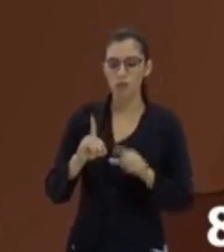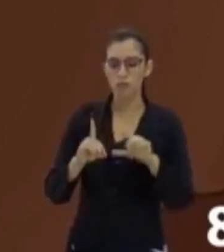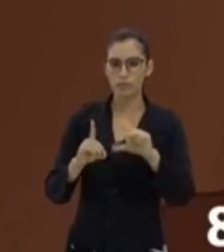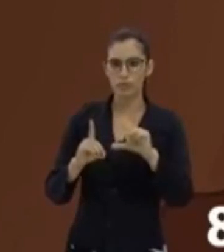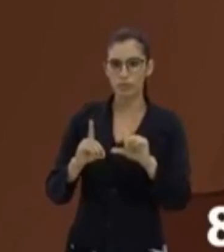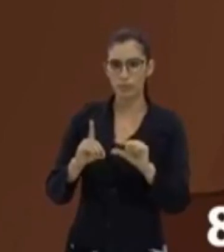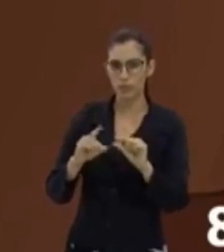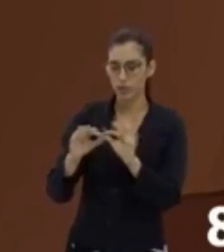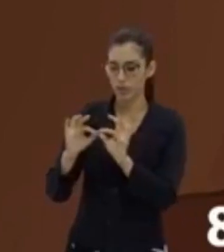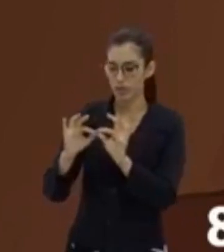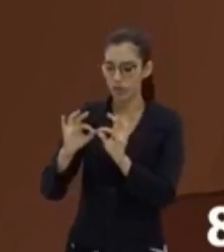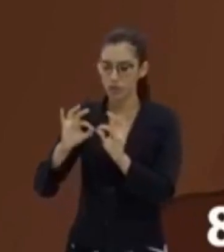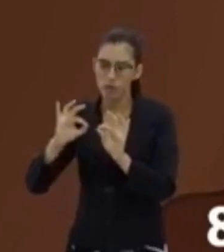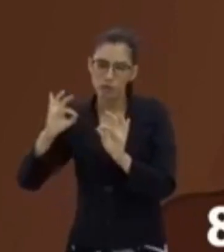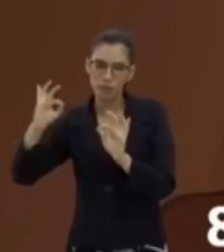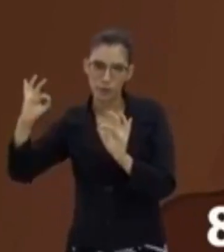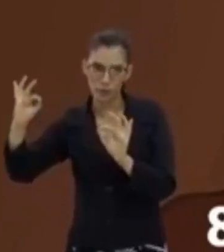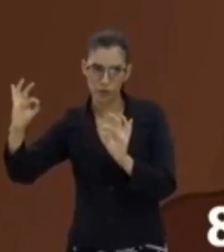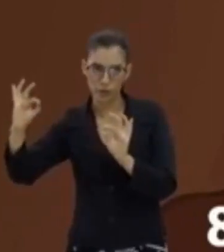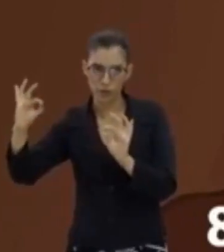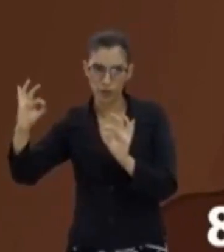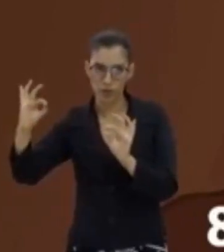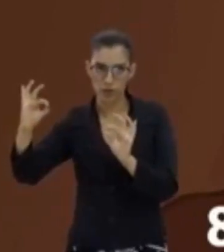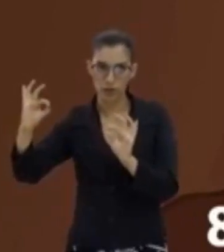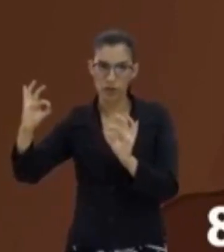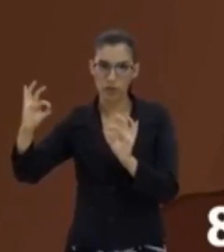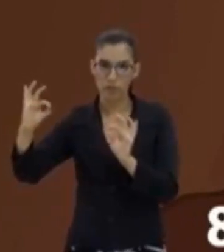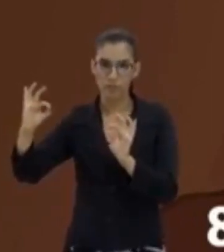distância representada.